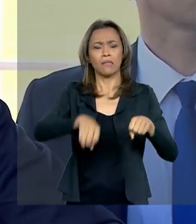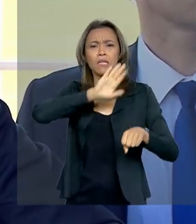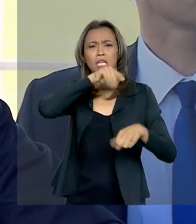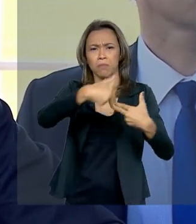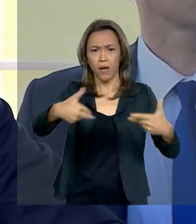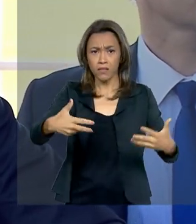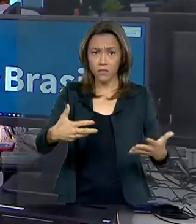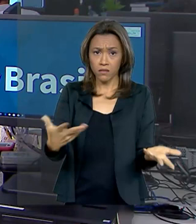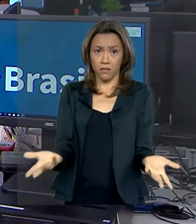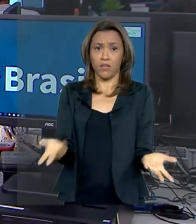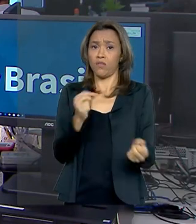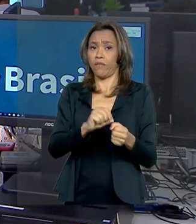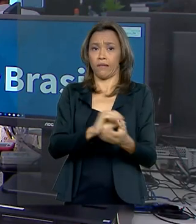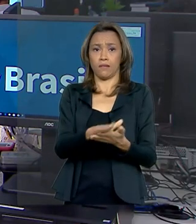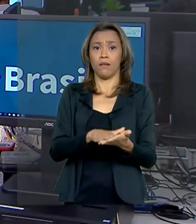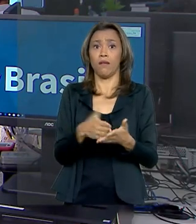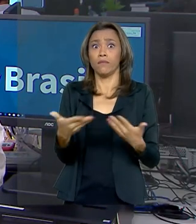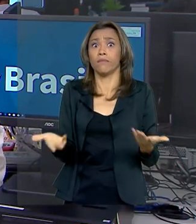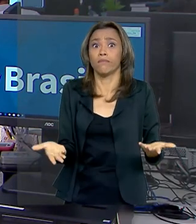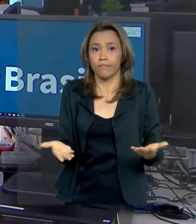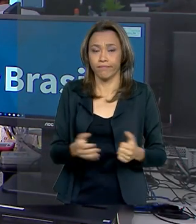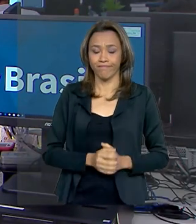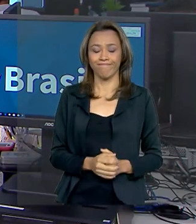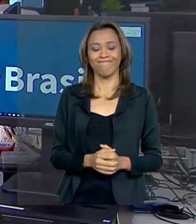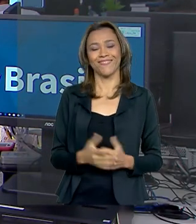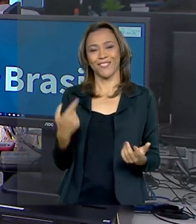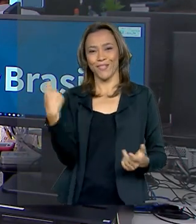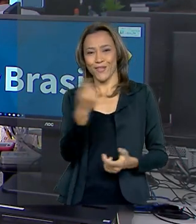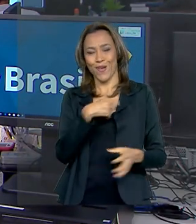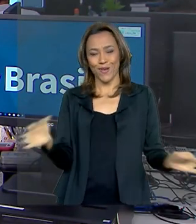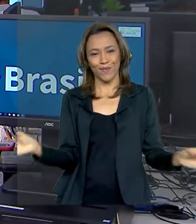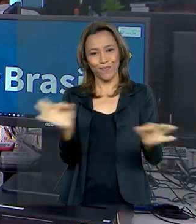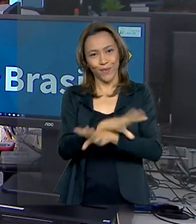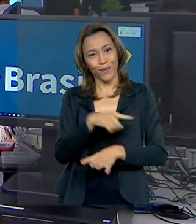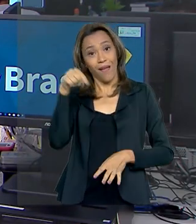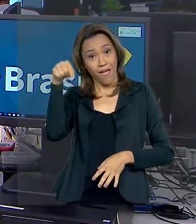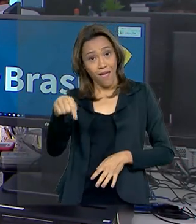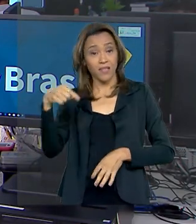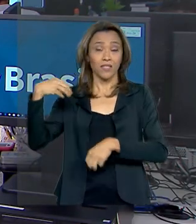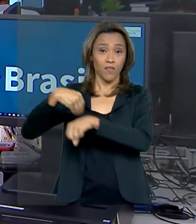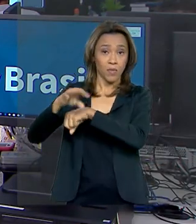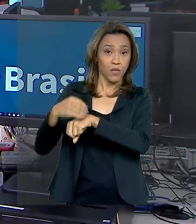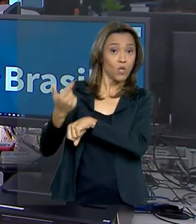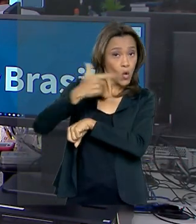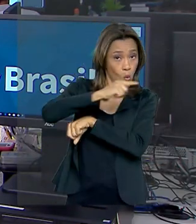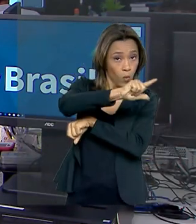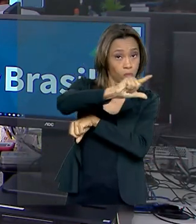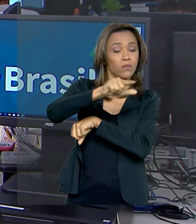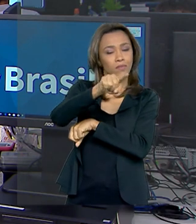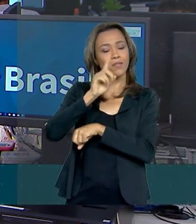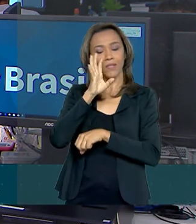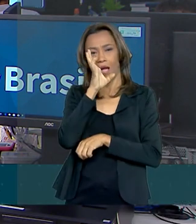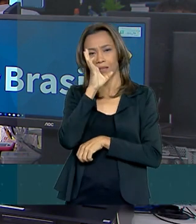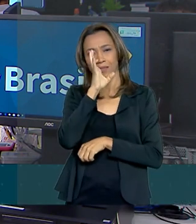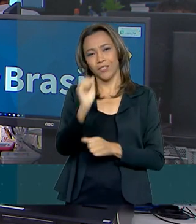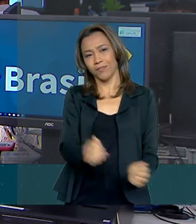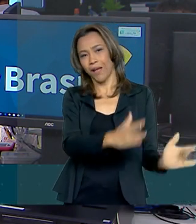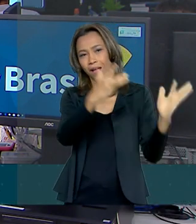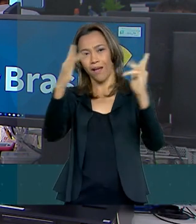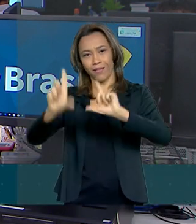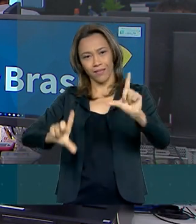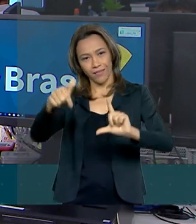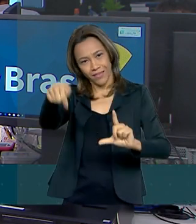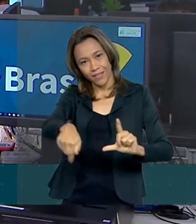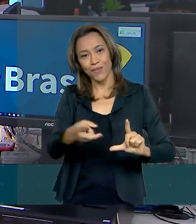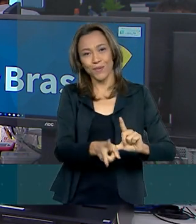fica por isso mesmo. O governo agora fica por aqui. Essas e outras informações você acompanha ao longo da nossa programação.